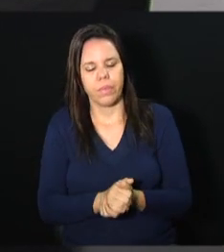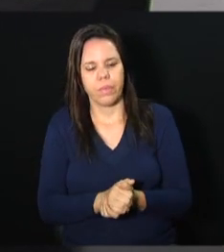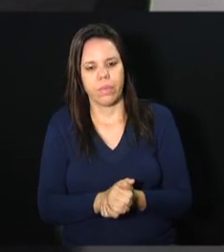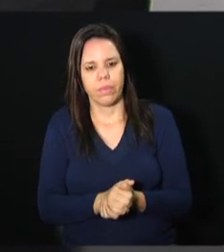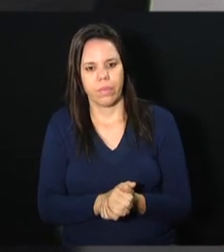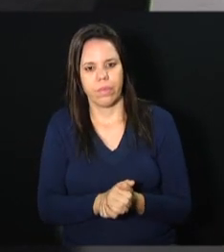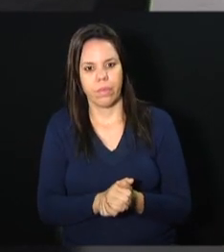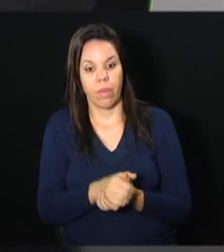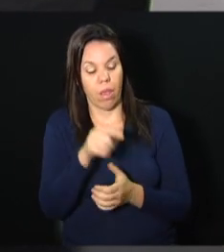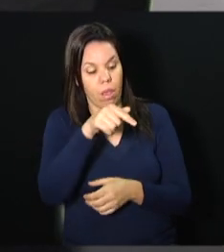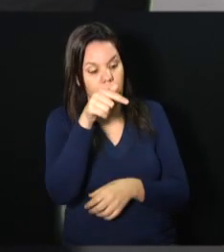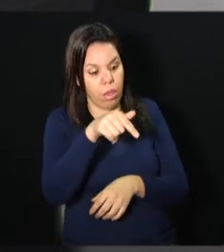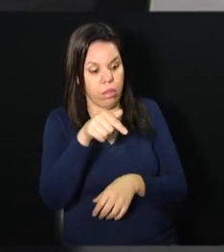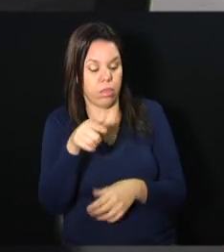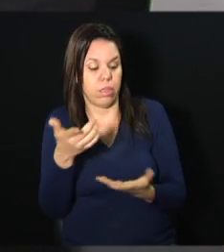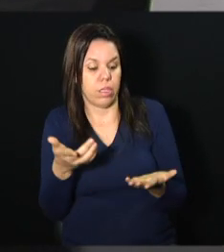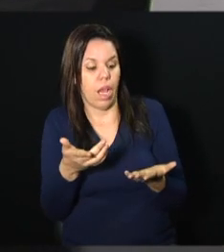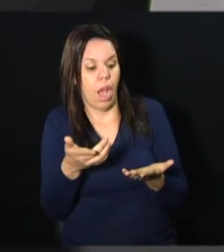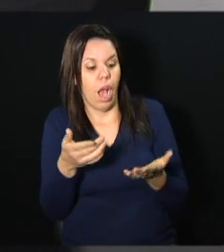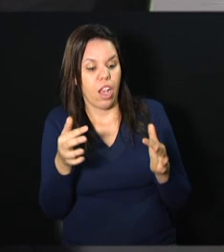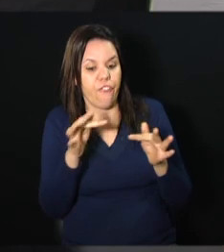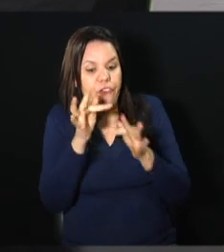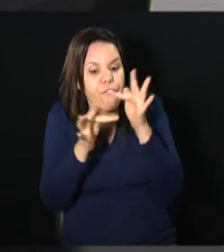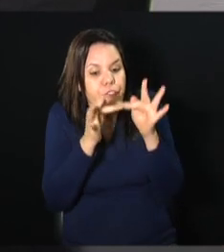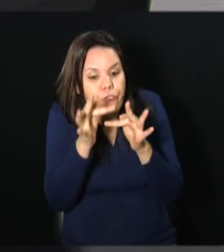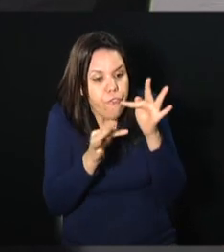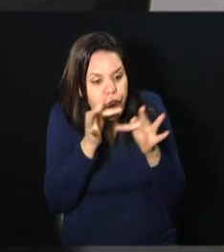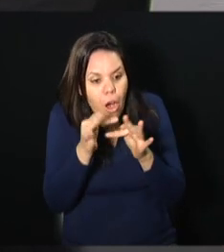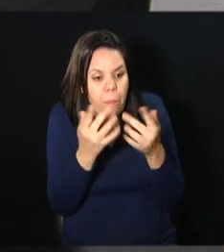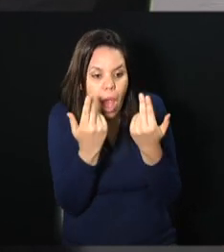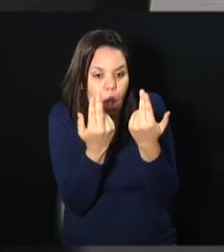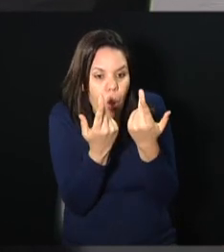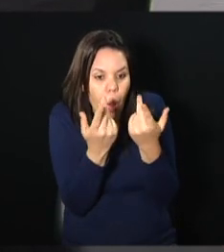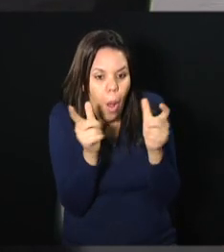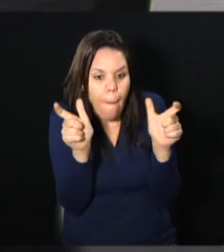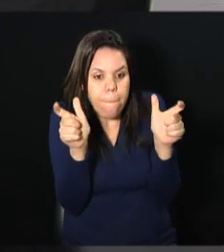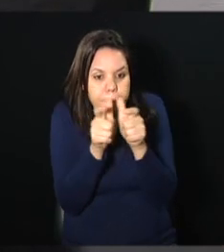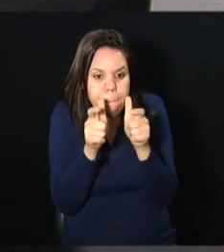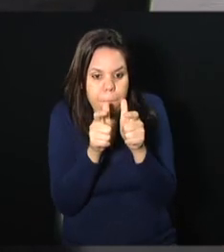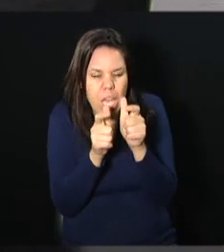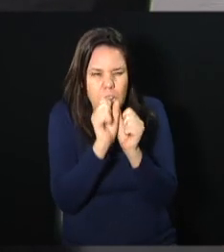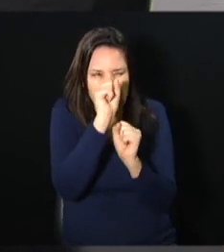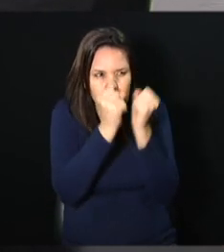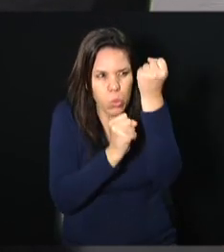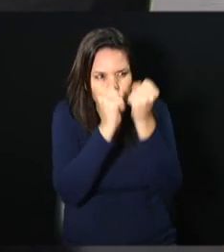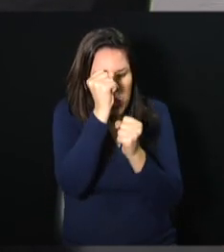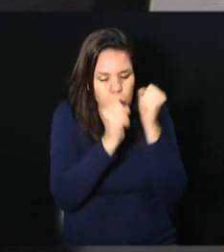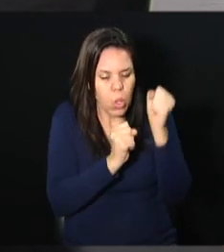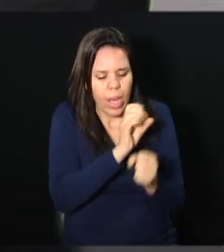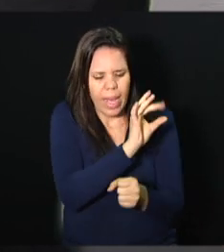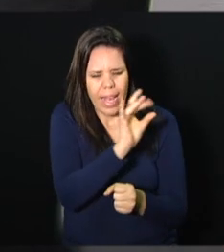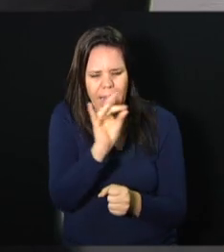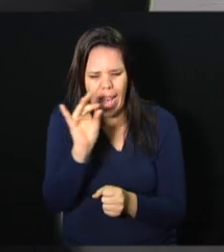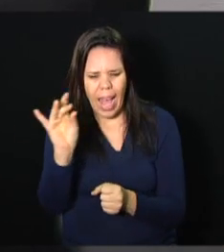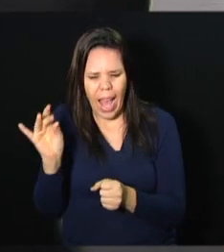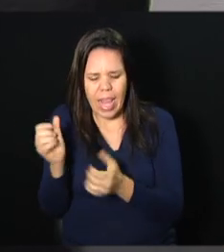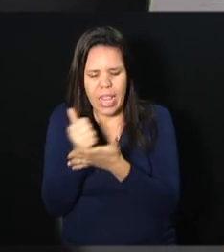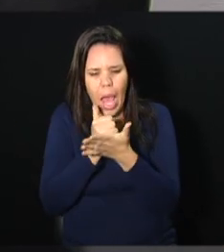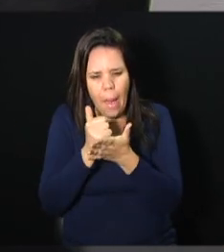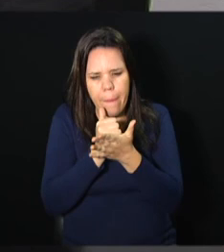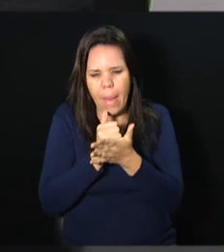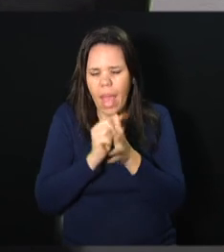farmácia de manipulação, ela é uma mini indústria também. Ela faz cada medicamento, cada um,